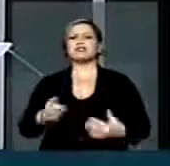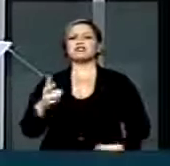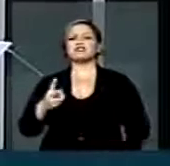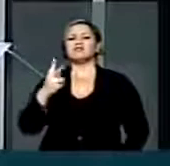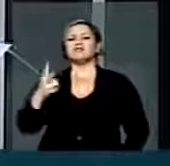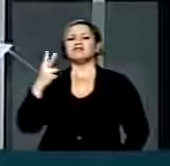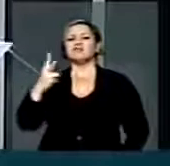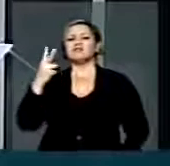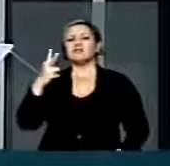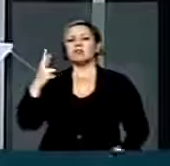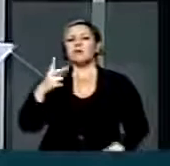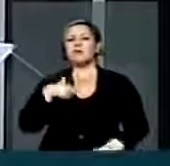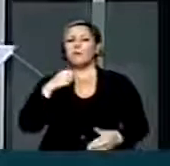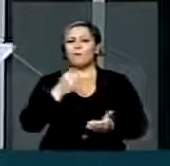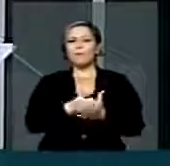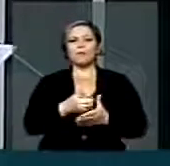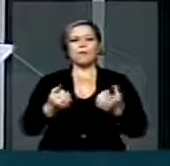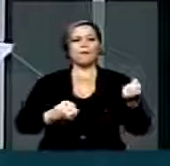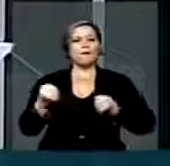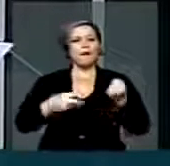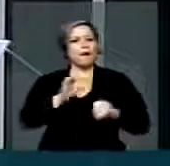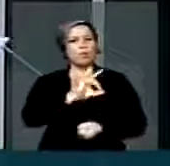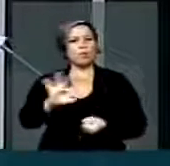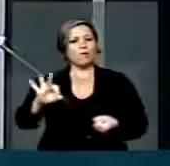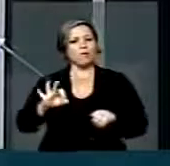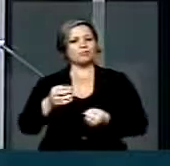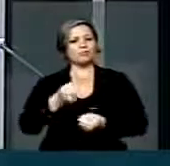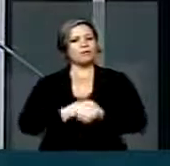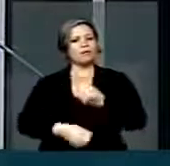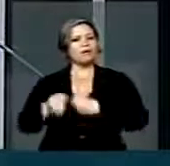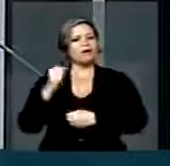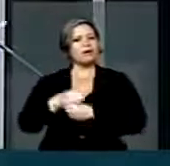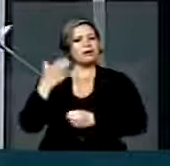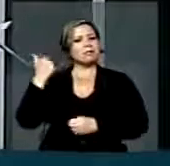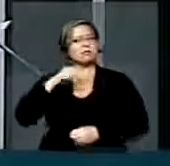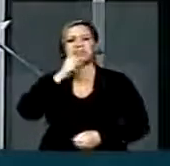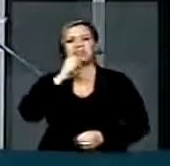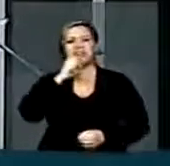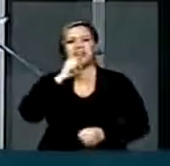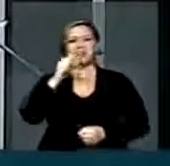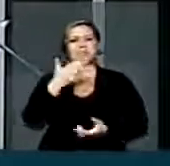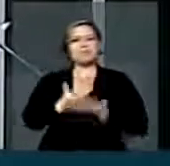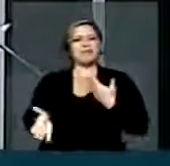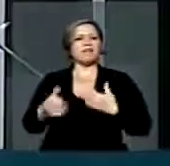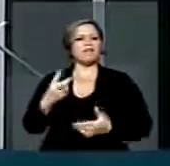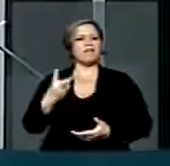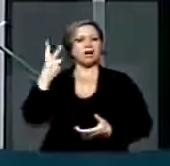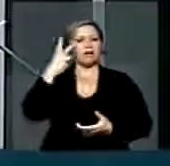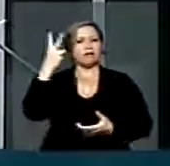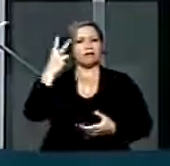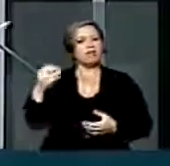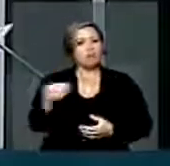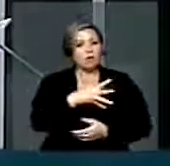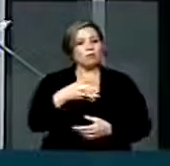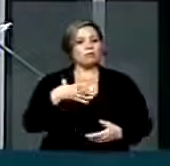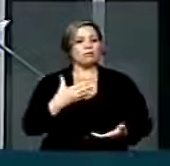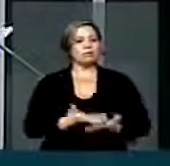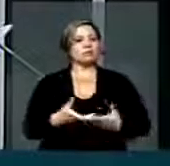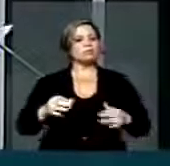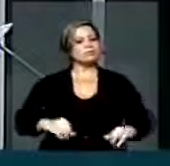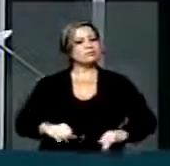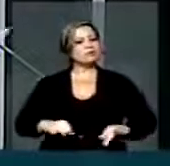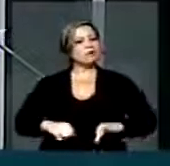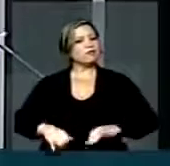caro recém-comprado com o modelo do ano correto. Um grande número de consumidores vem sofrendo